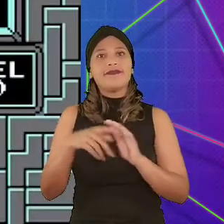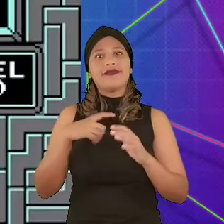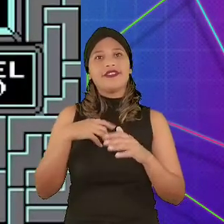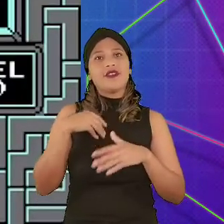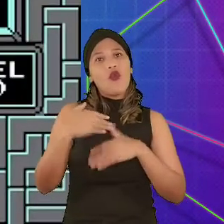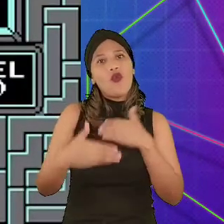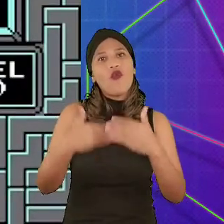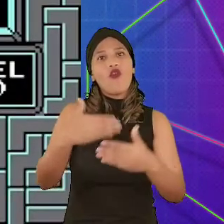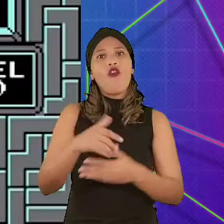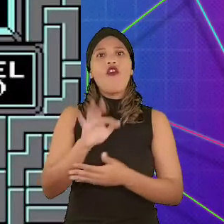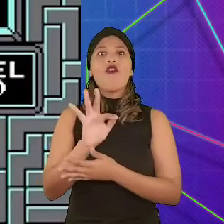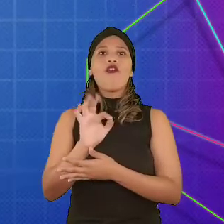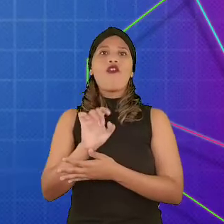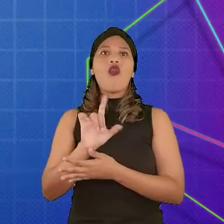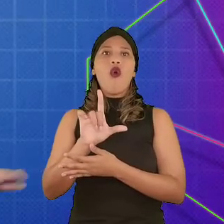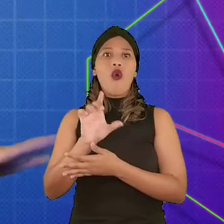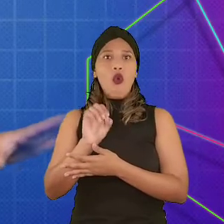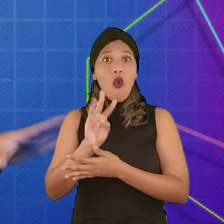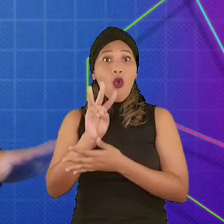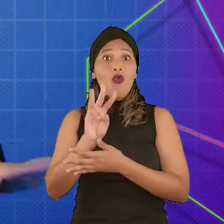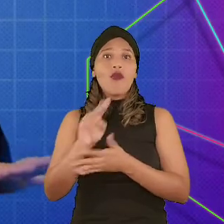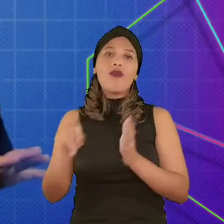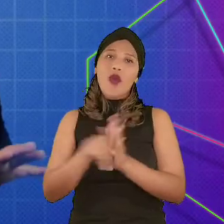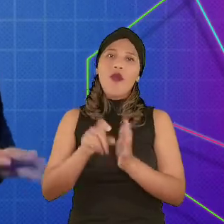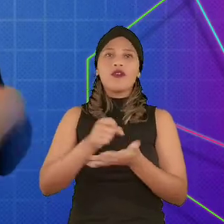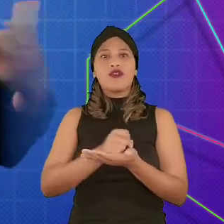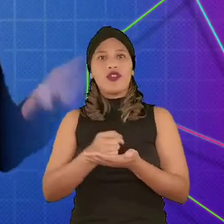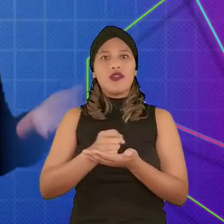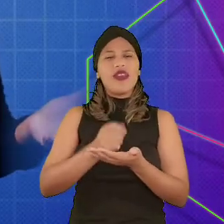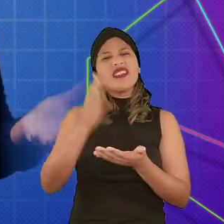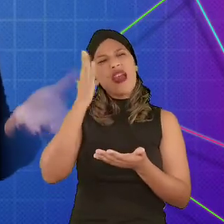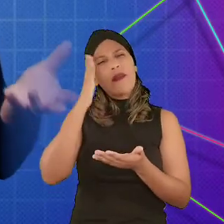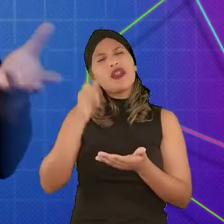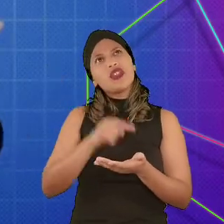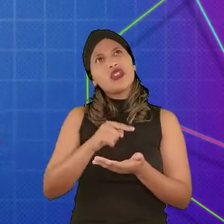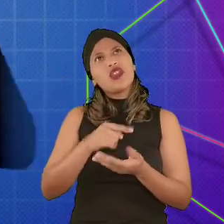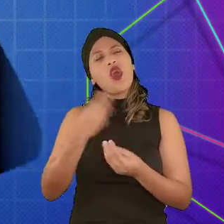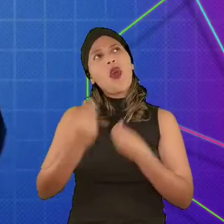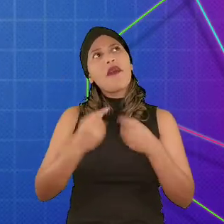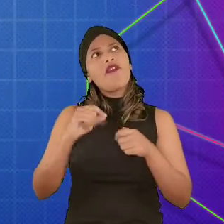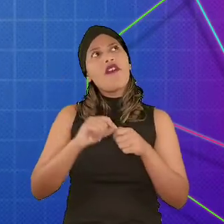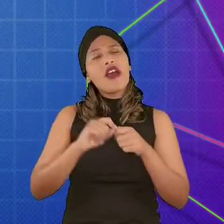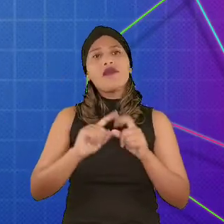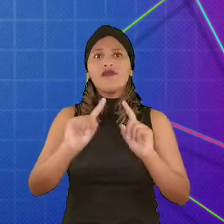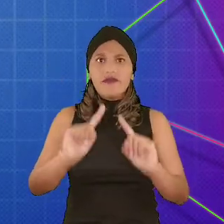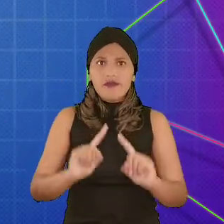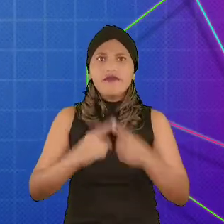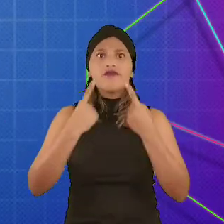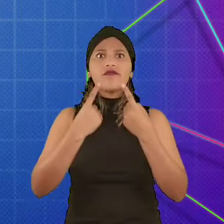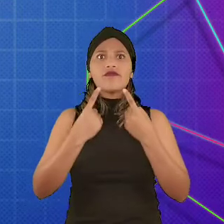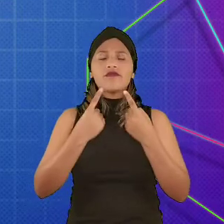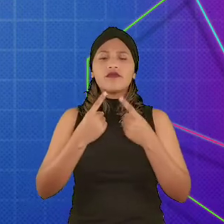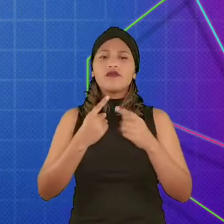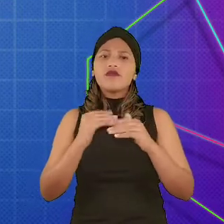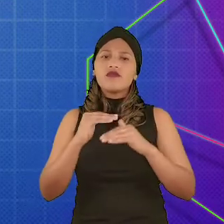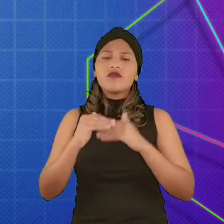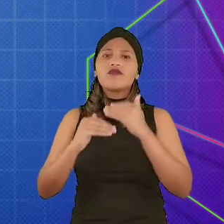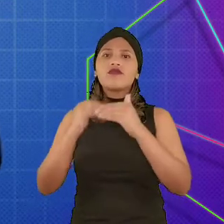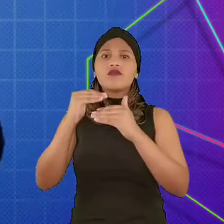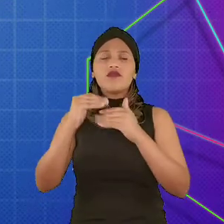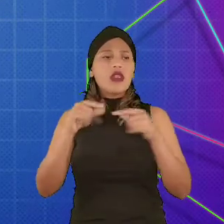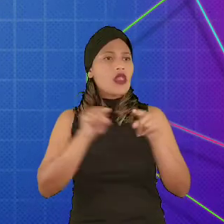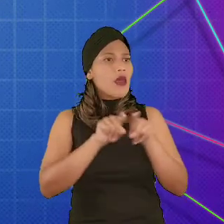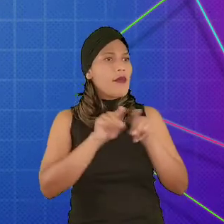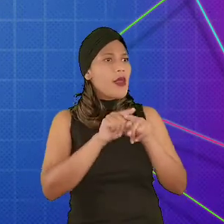o fluxo, o flow do jogador. Mas, sabendo disso, e aí? Como é que faz para aumentar a dificuldade do seu jogo de uma forma que o